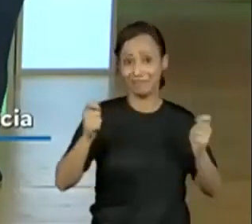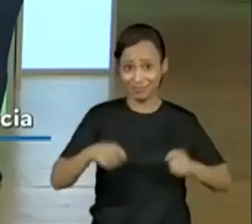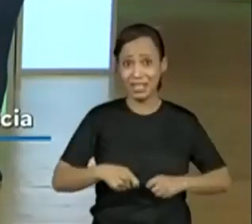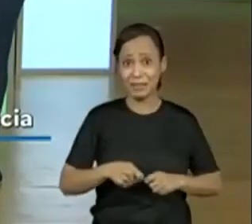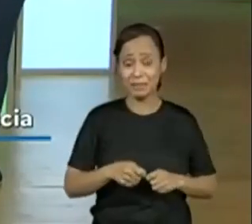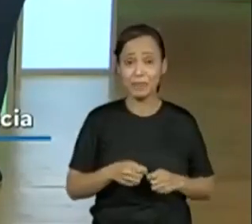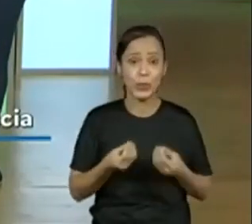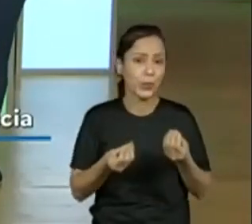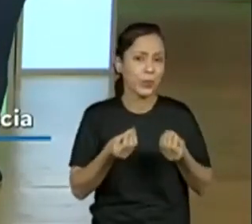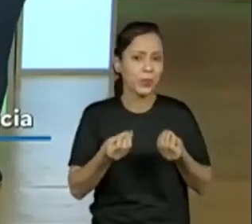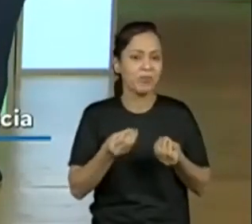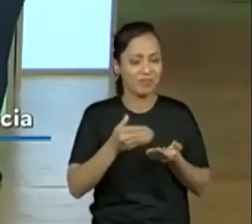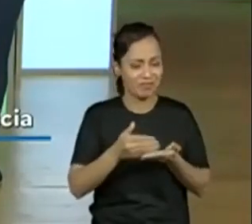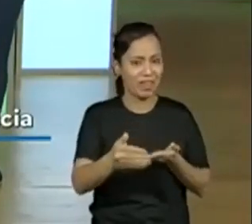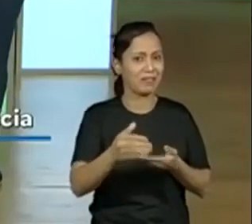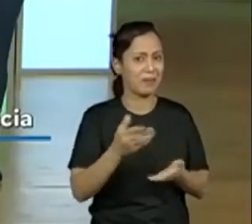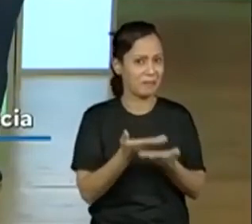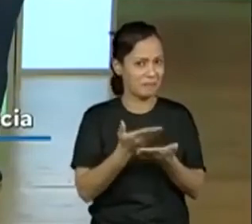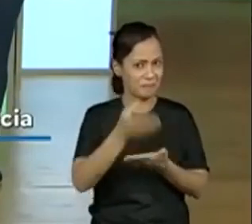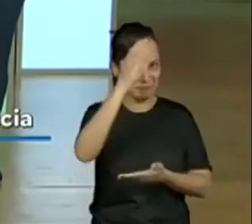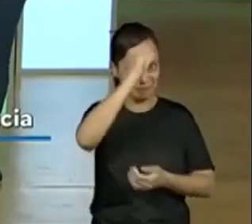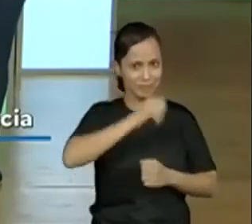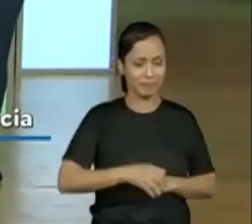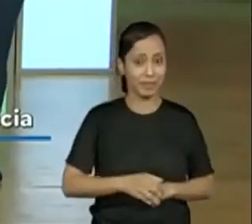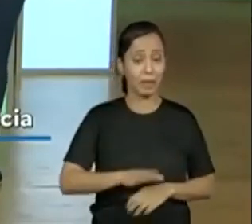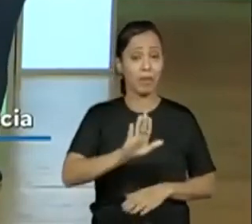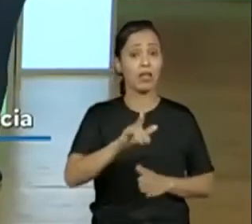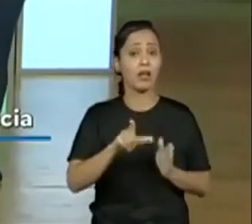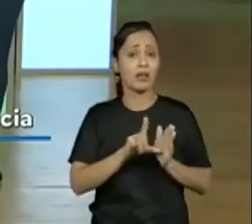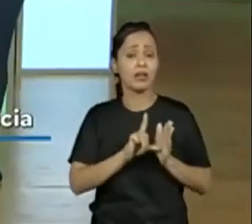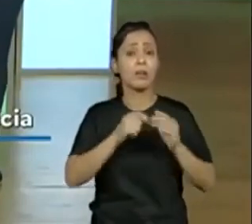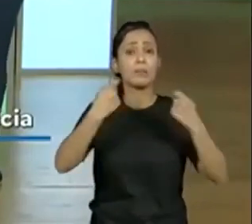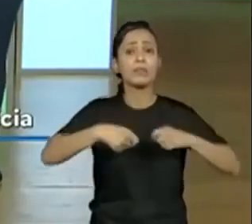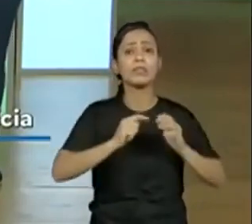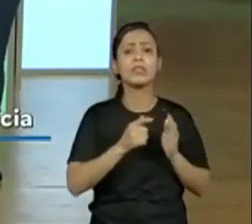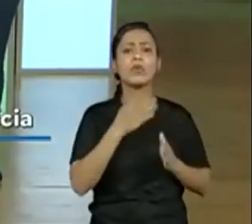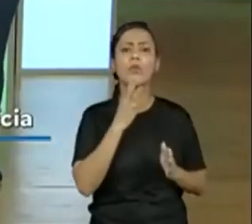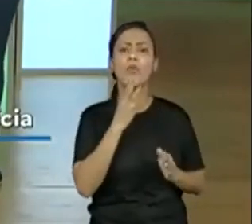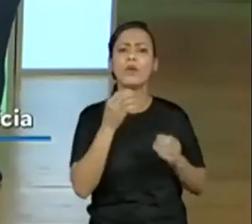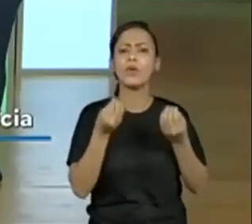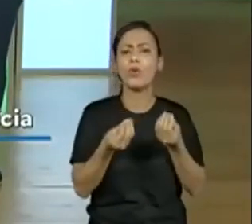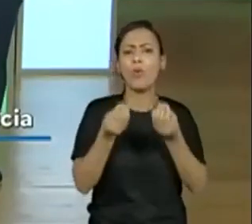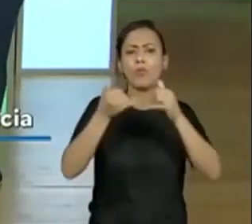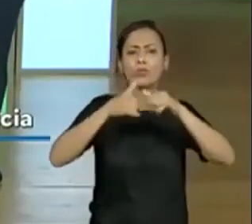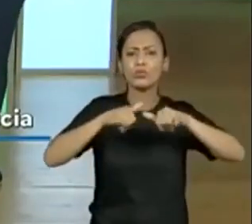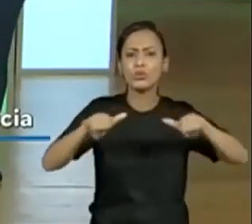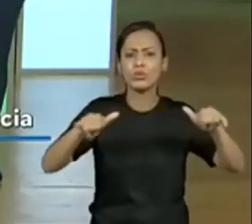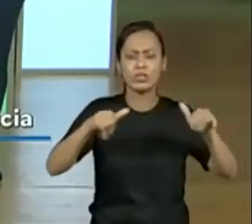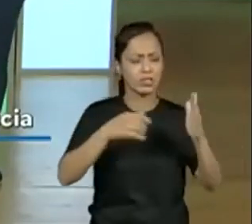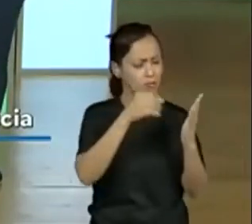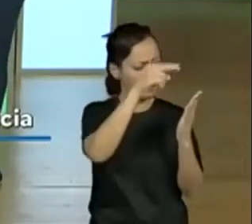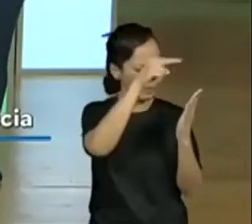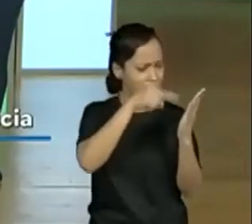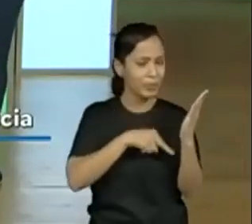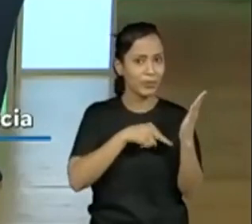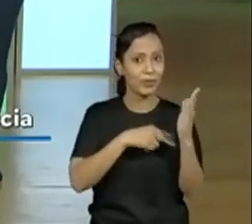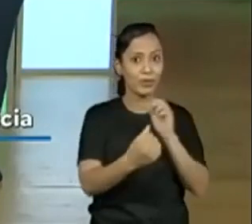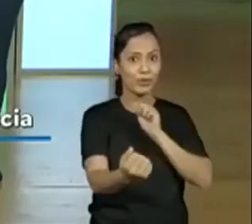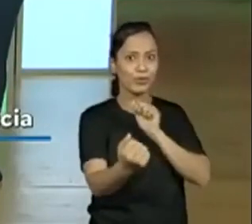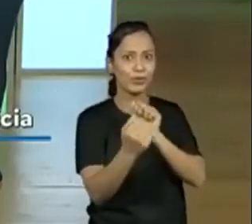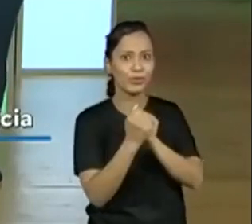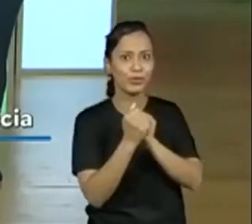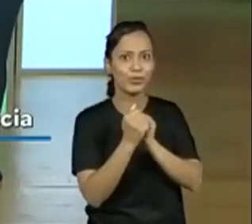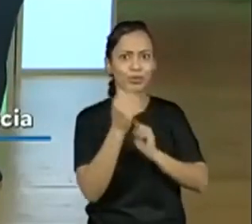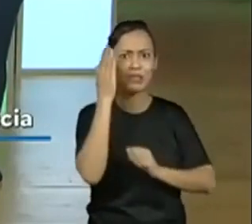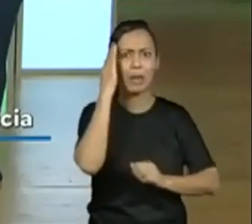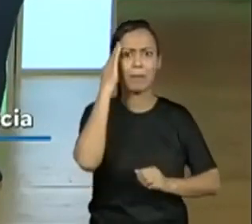dessa sequência. Então, para isso, nós temos que ler, saber bastante a estrutura da notícia, e é o que vamos fazer hoje, aprendendo o que é